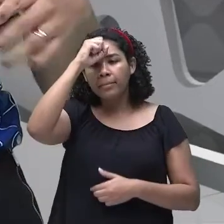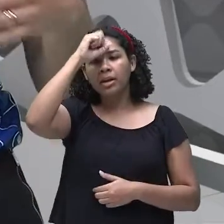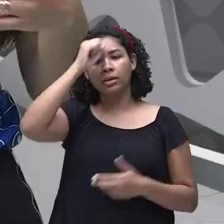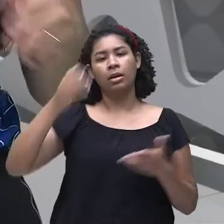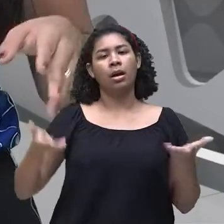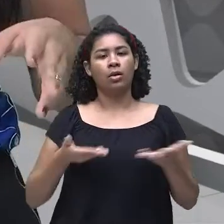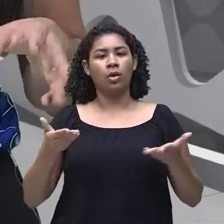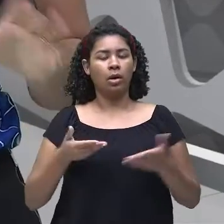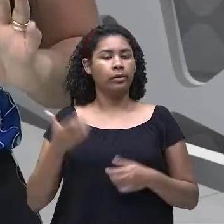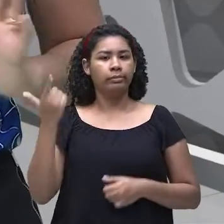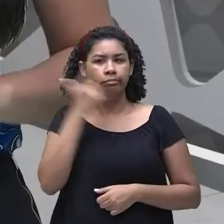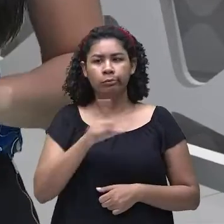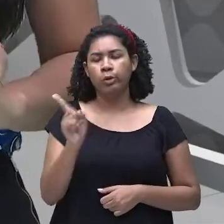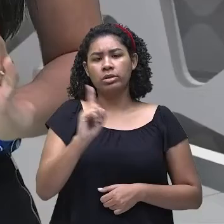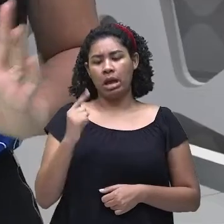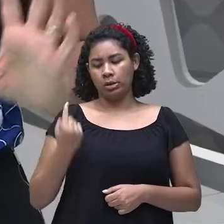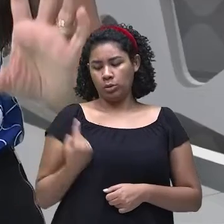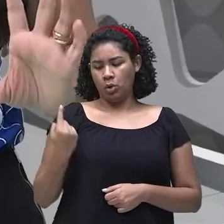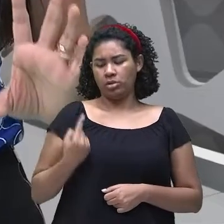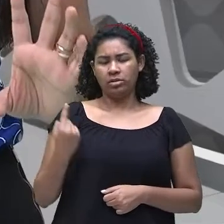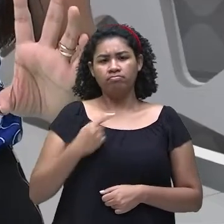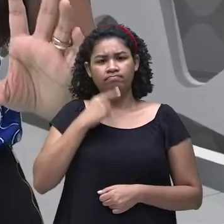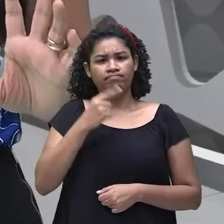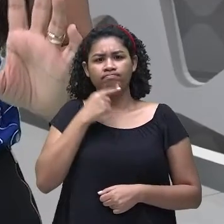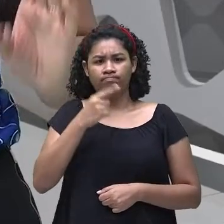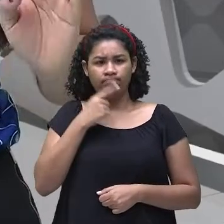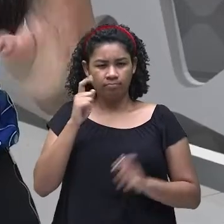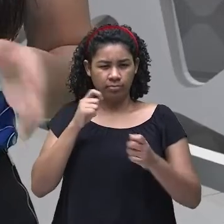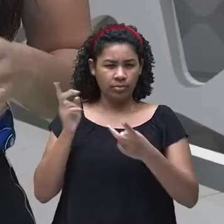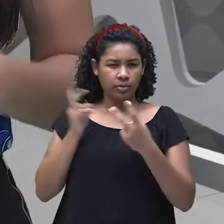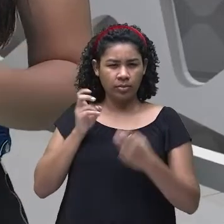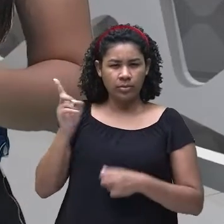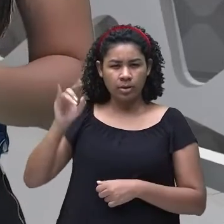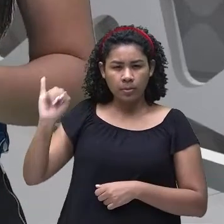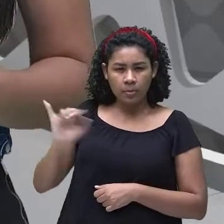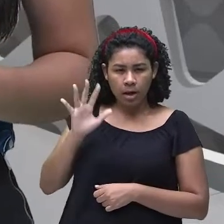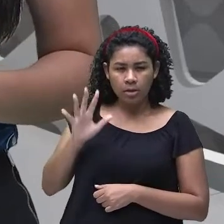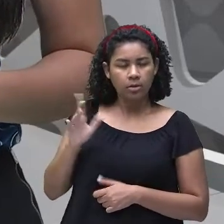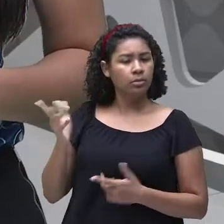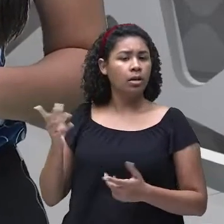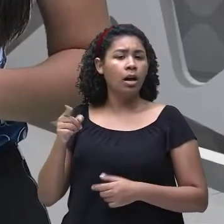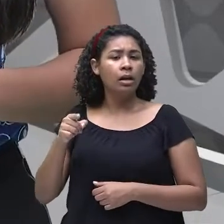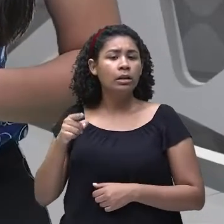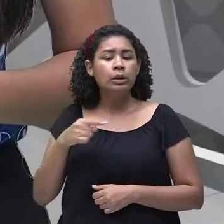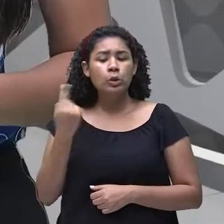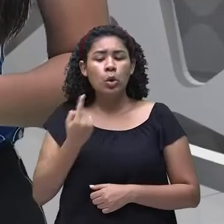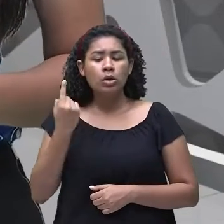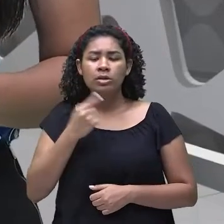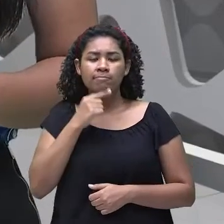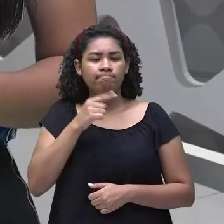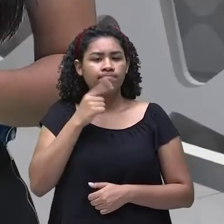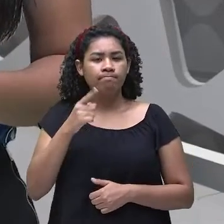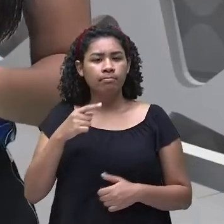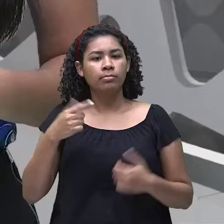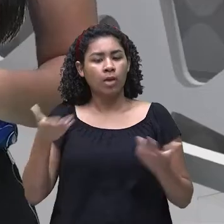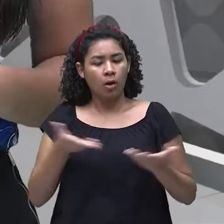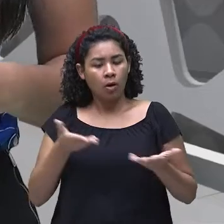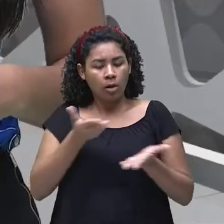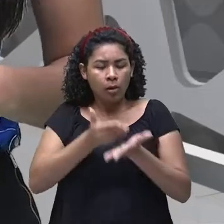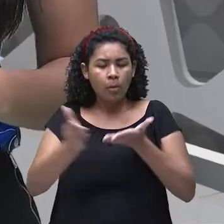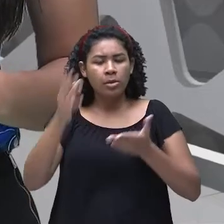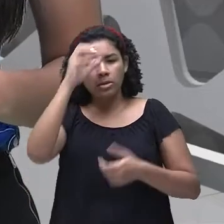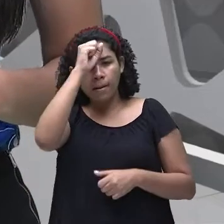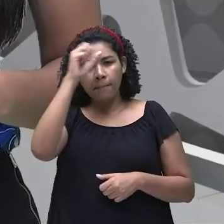Porque ele não vai conseguir andar sozinho. De acordo aí, interpretando a imagem que nós estamos vendo. Então, eu vou falar na